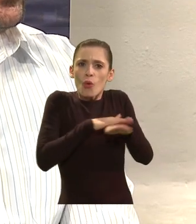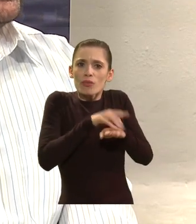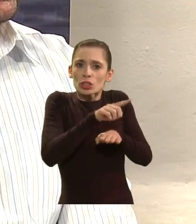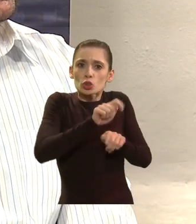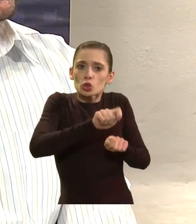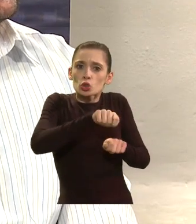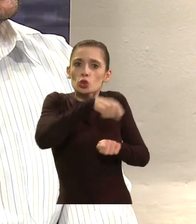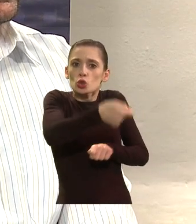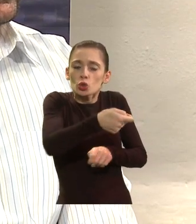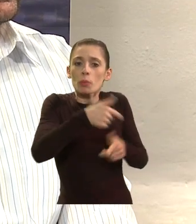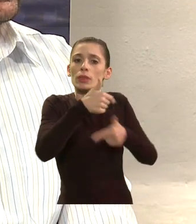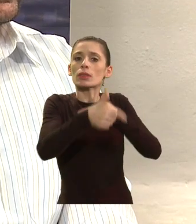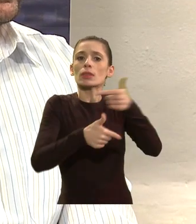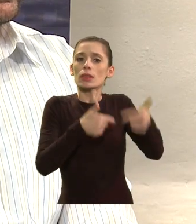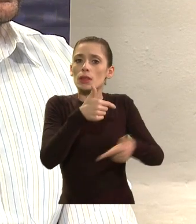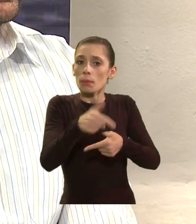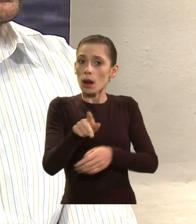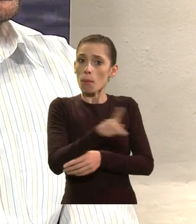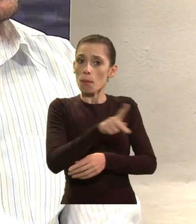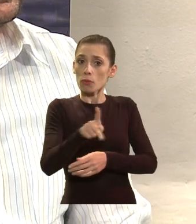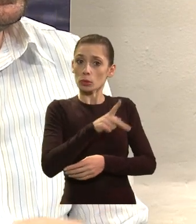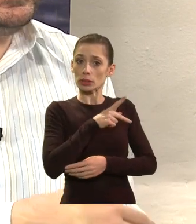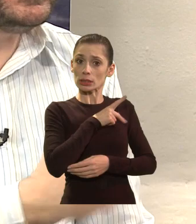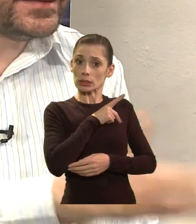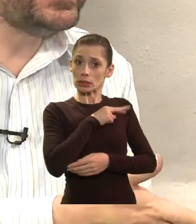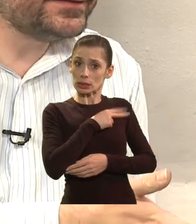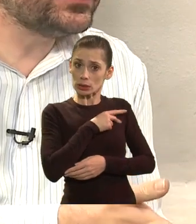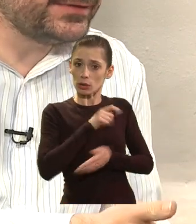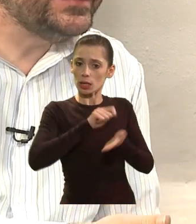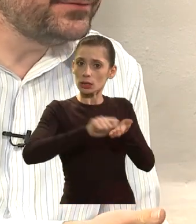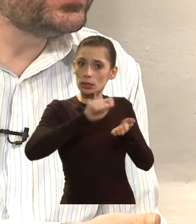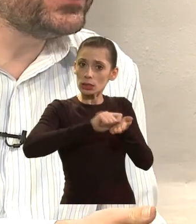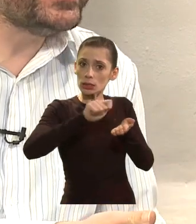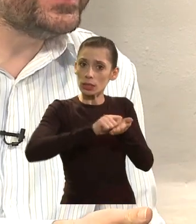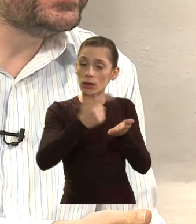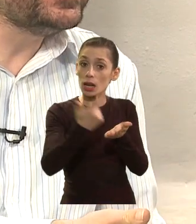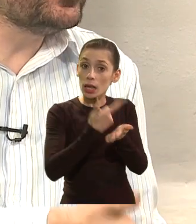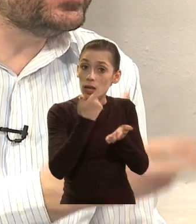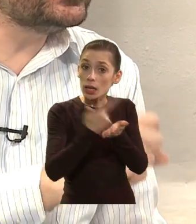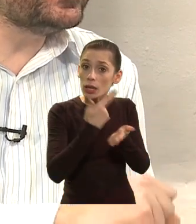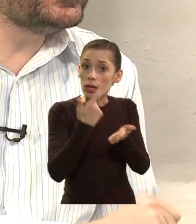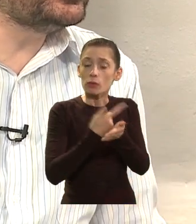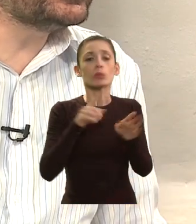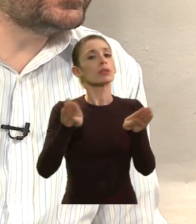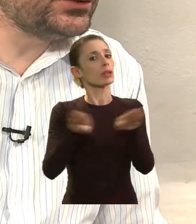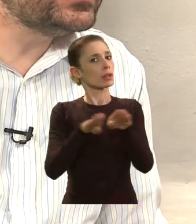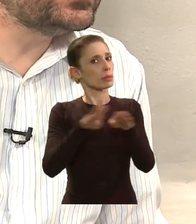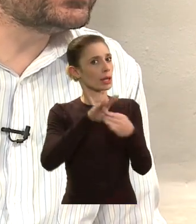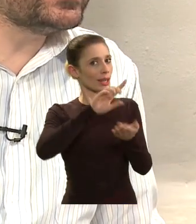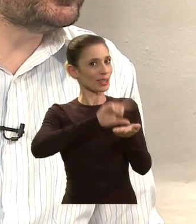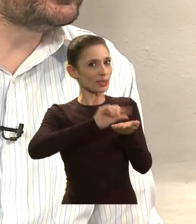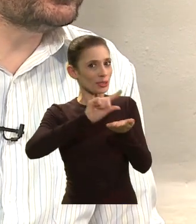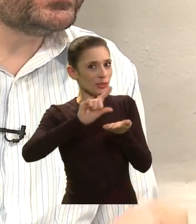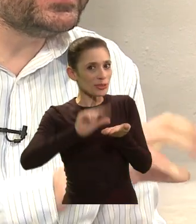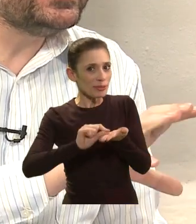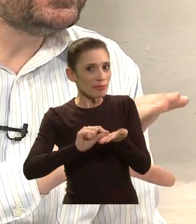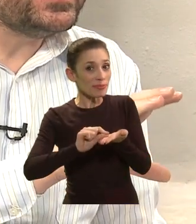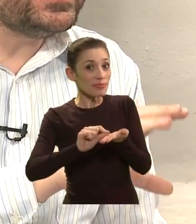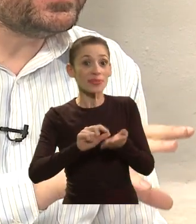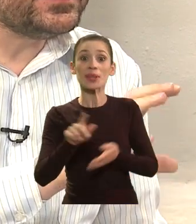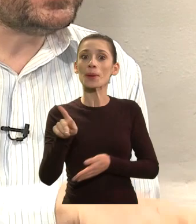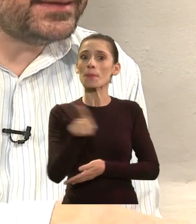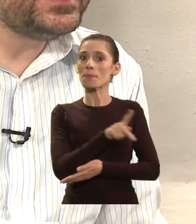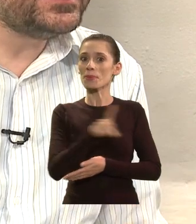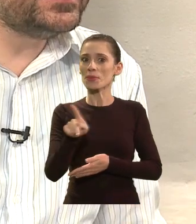desenvolve, tanto na escrita dos livros, né? Quanto também dos artigos. A professora